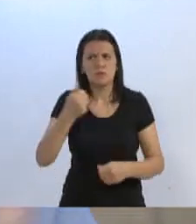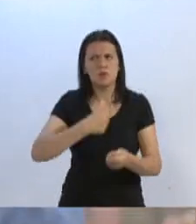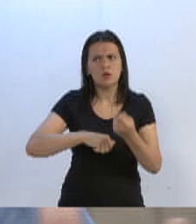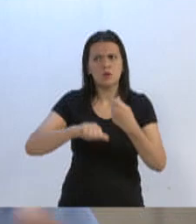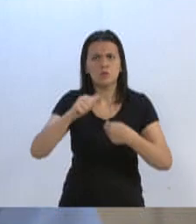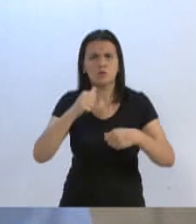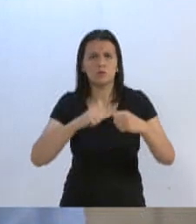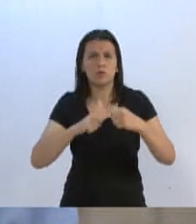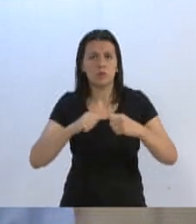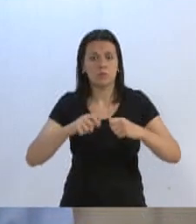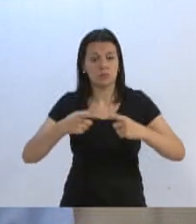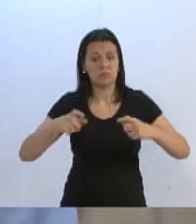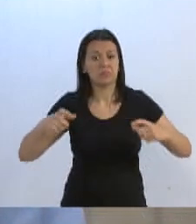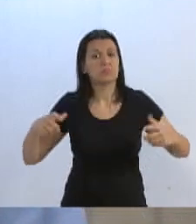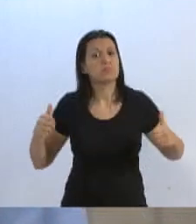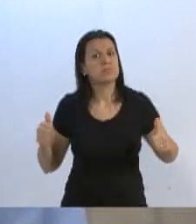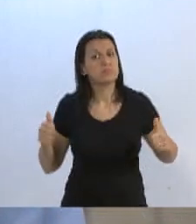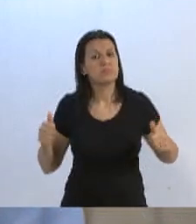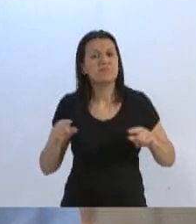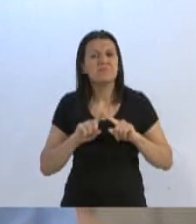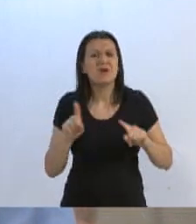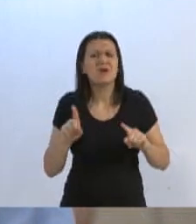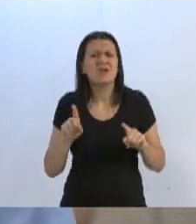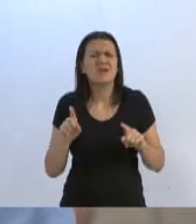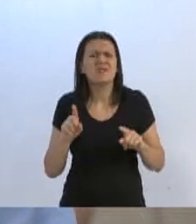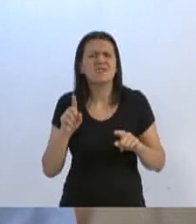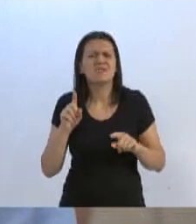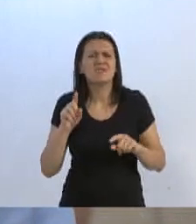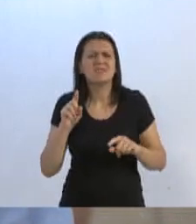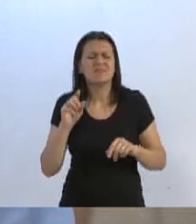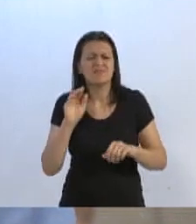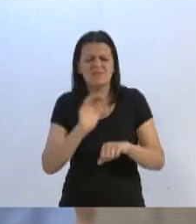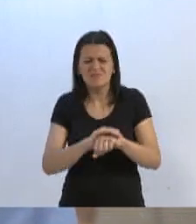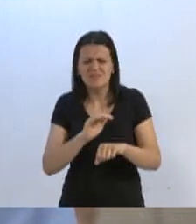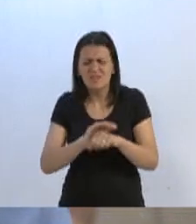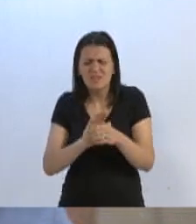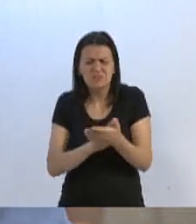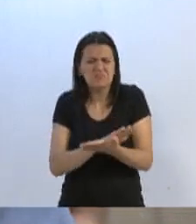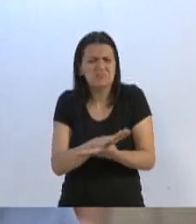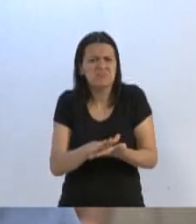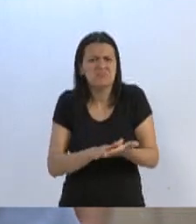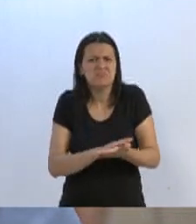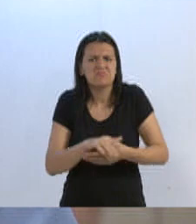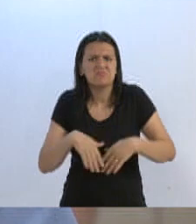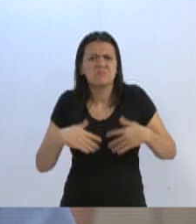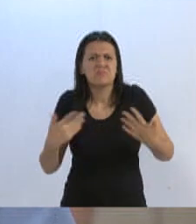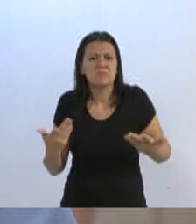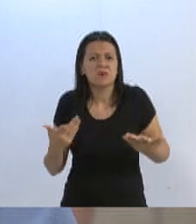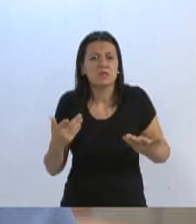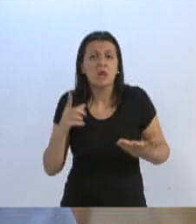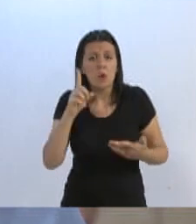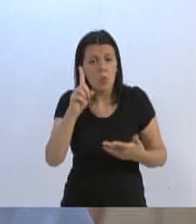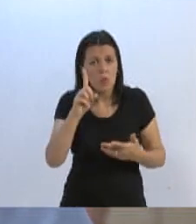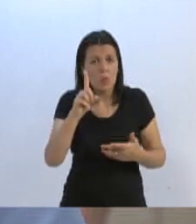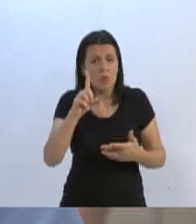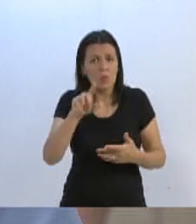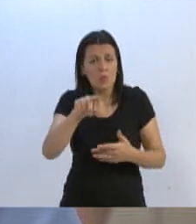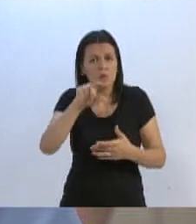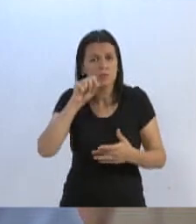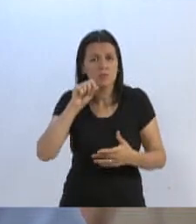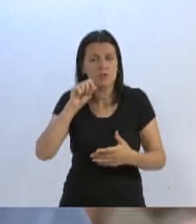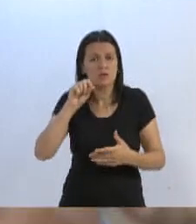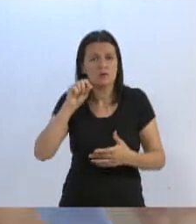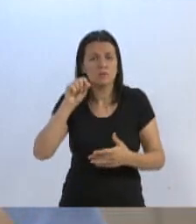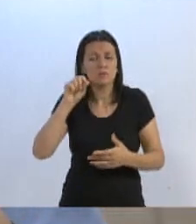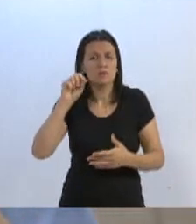economia gigantesca e pouco produziram nessa Casa Legislativa. Um, inclusive, foi eleito deputado estadual, o mais votado do Estado.